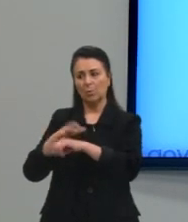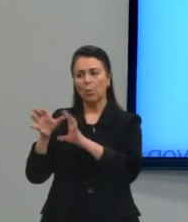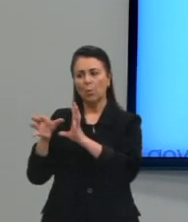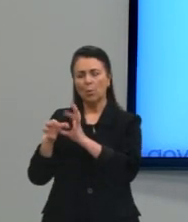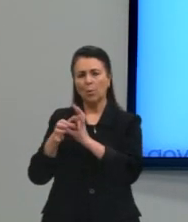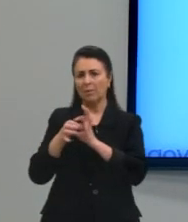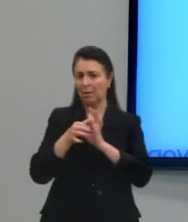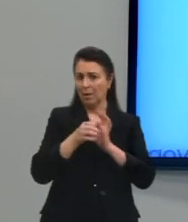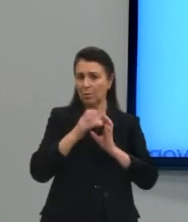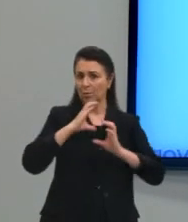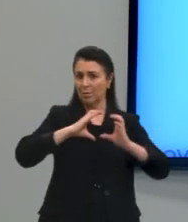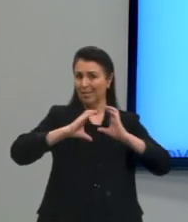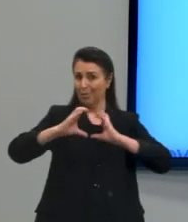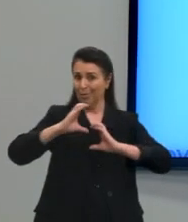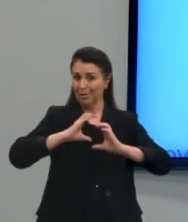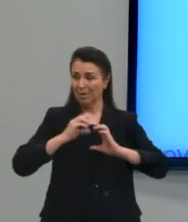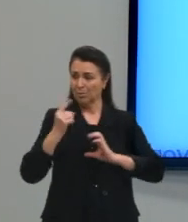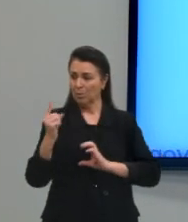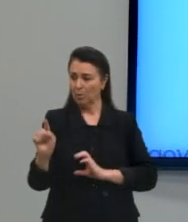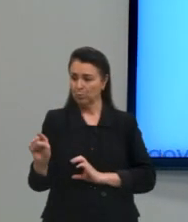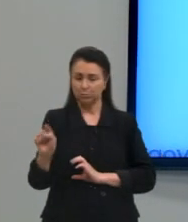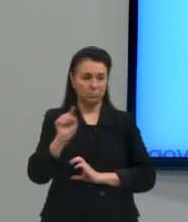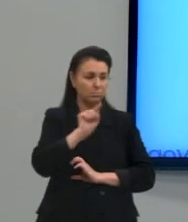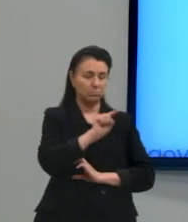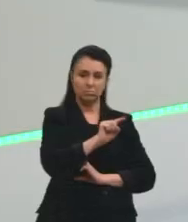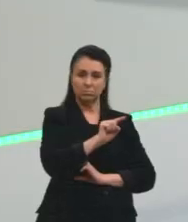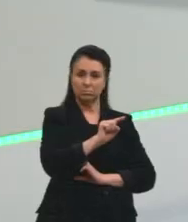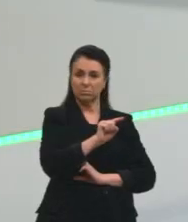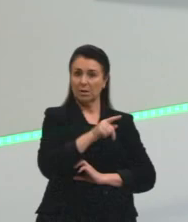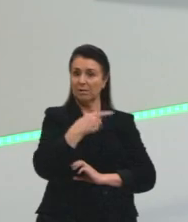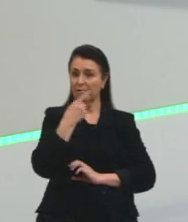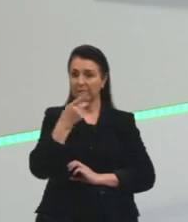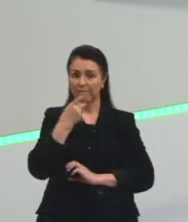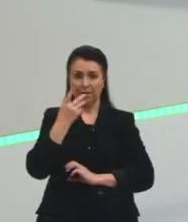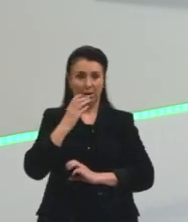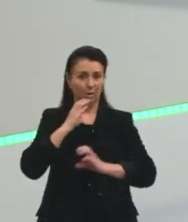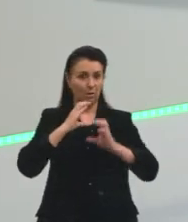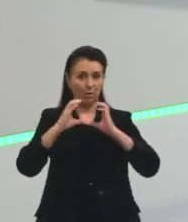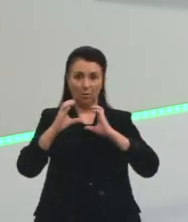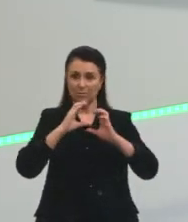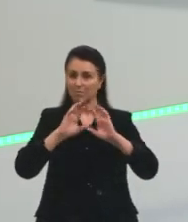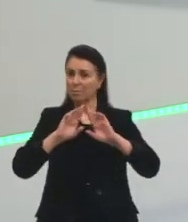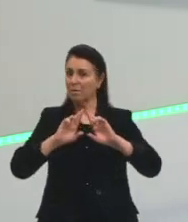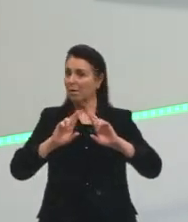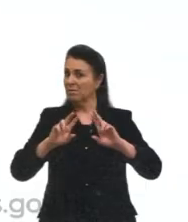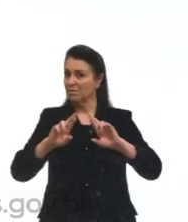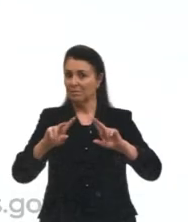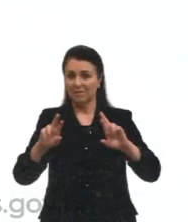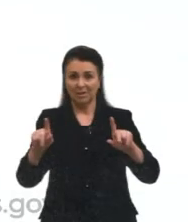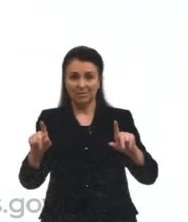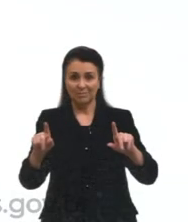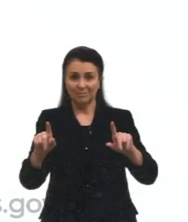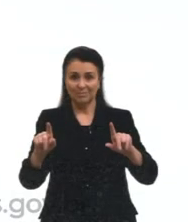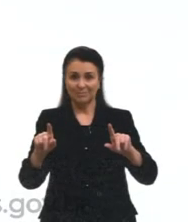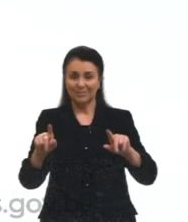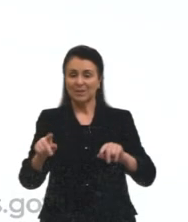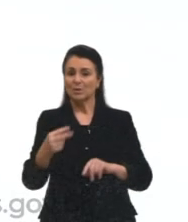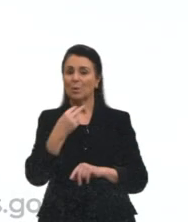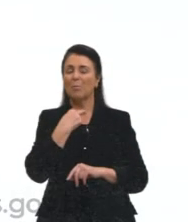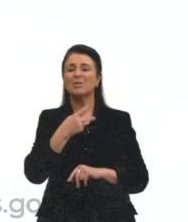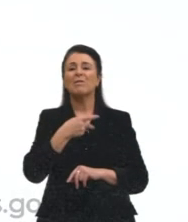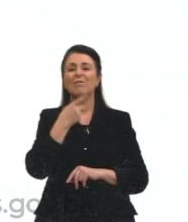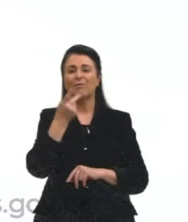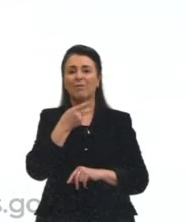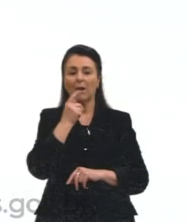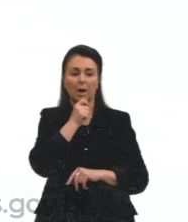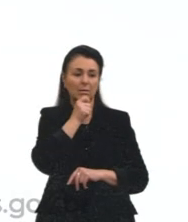comunicativo vai fazer com que essas pessoas falem e se comuniquem de maneiras diferentes. A gente não pode falar